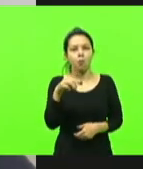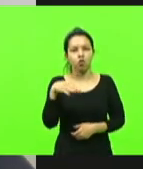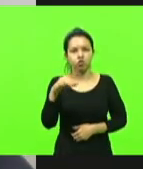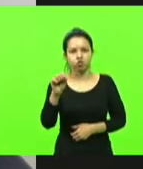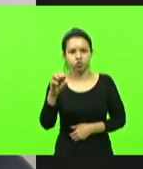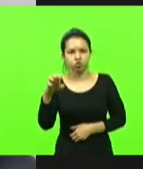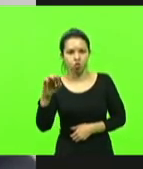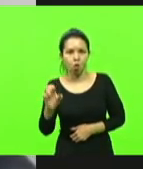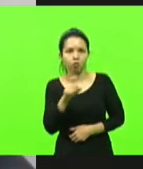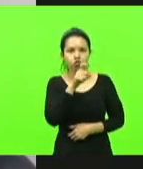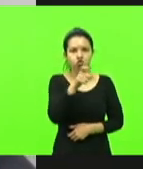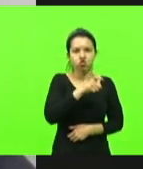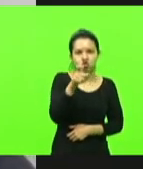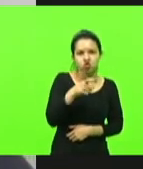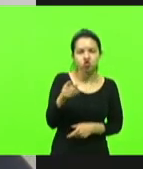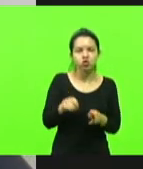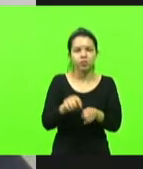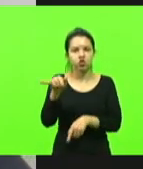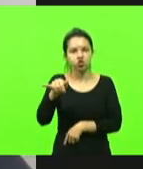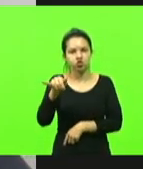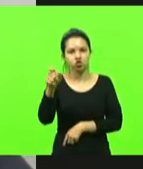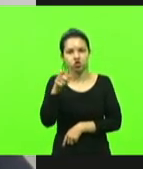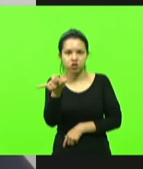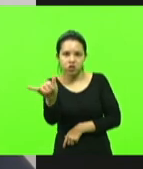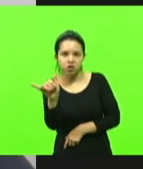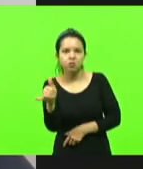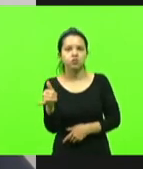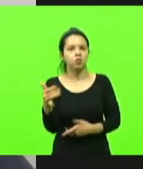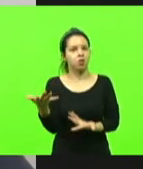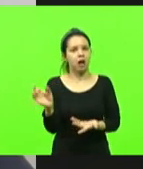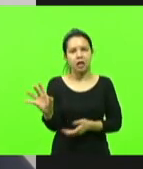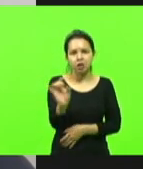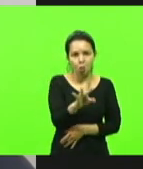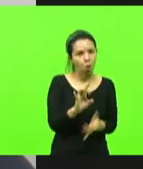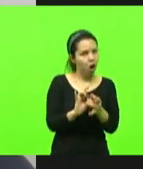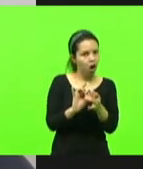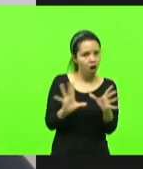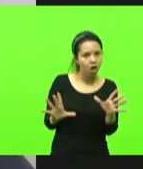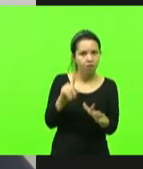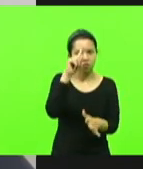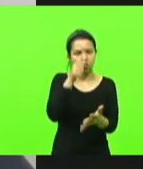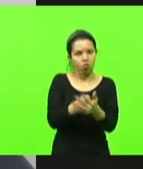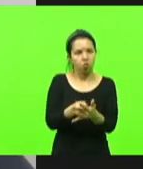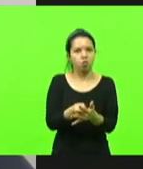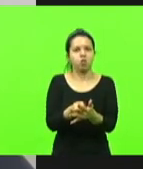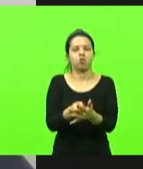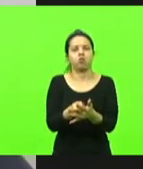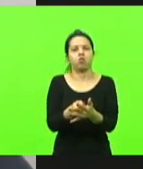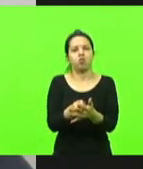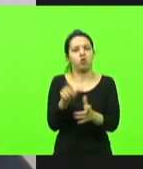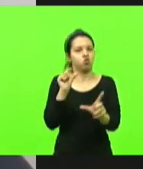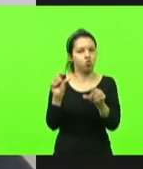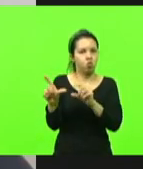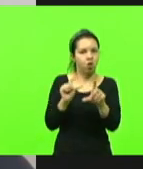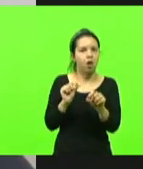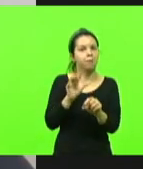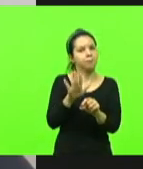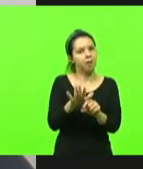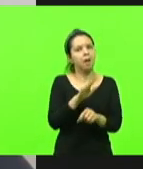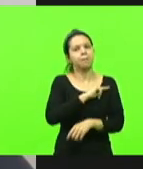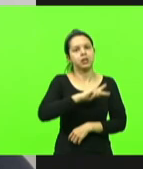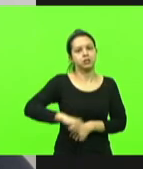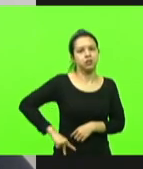claro, o comportamento, opção de cada um, cada um é livre para fazer o que quiser, mas o presidente luta contra esse sistema